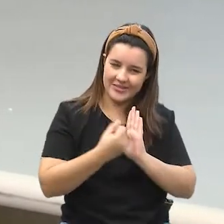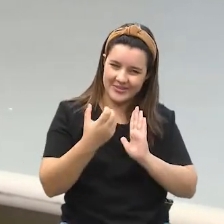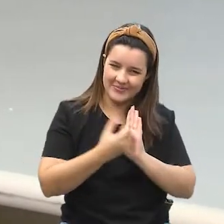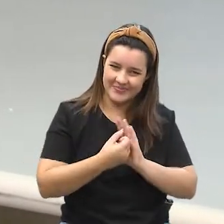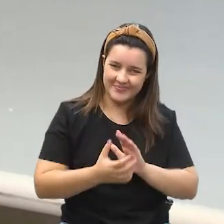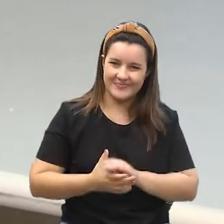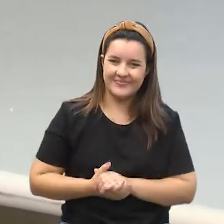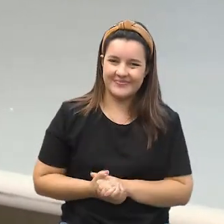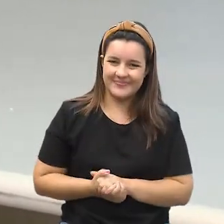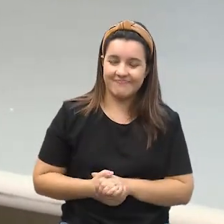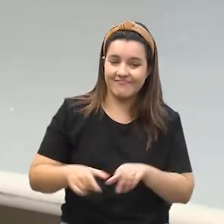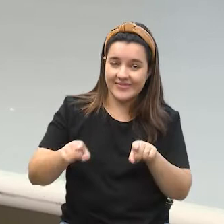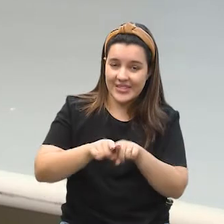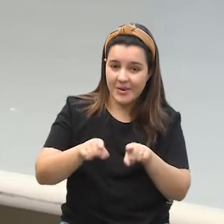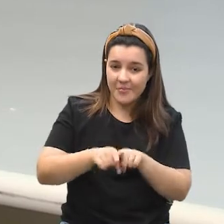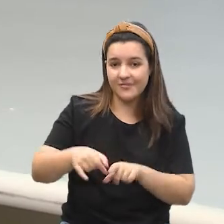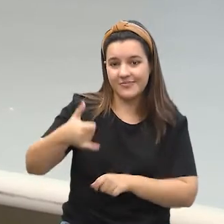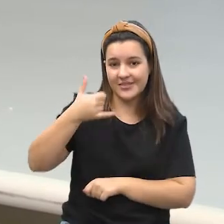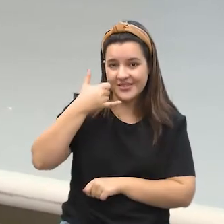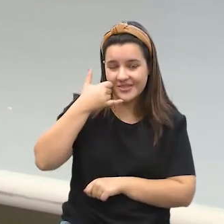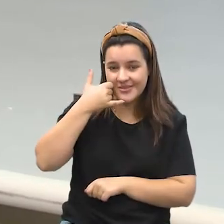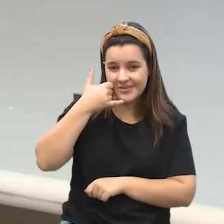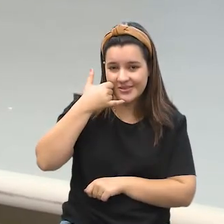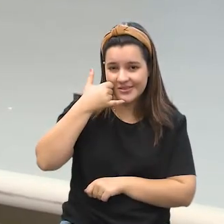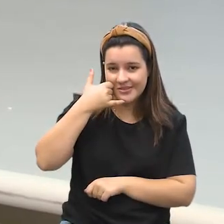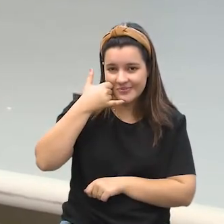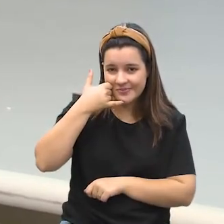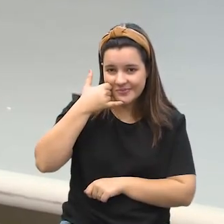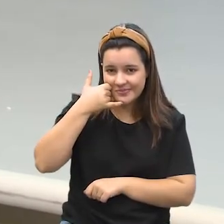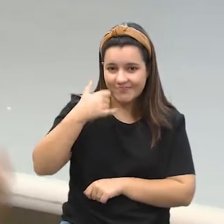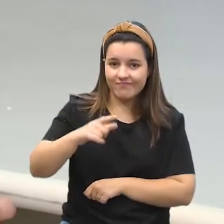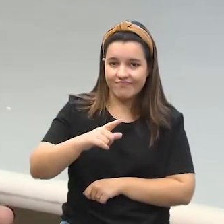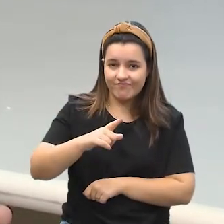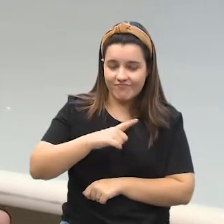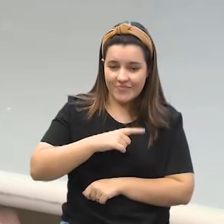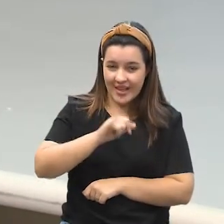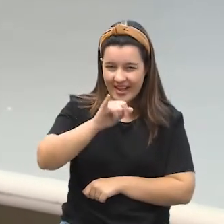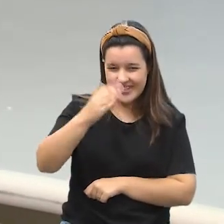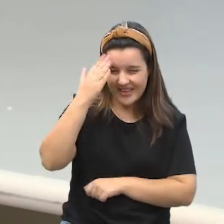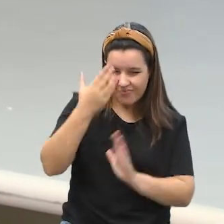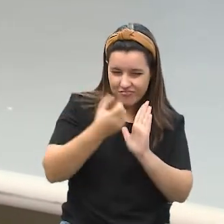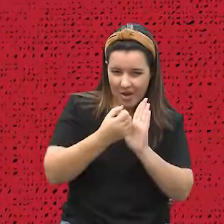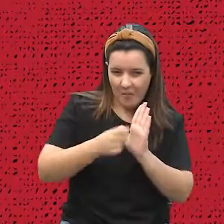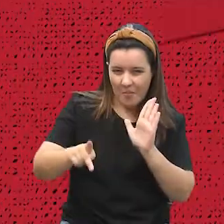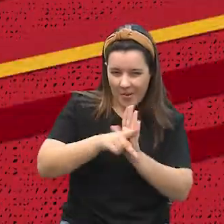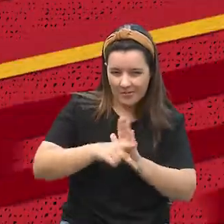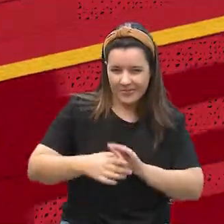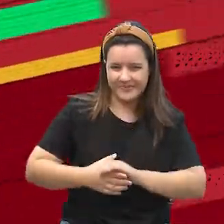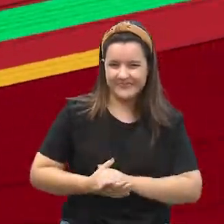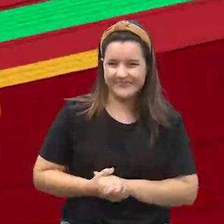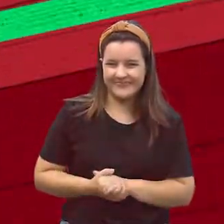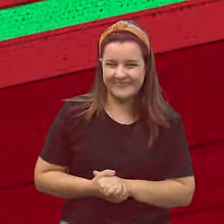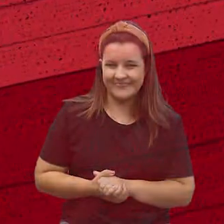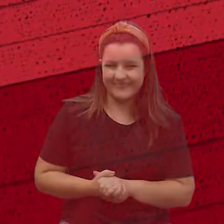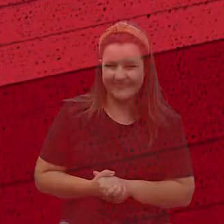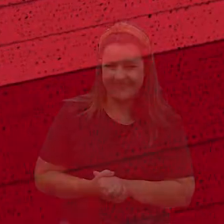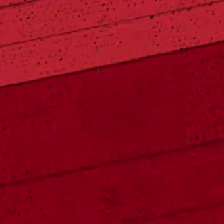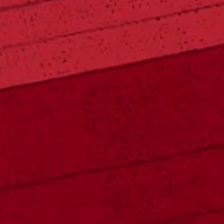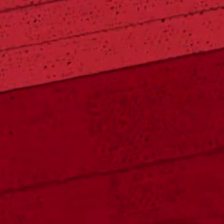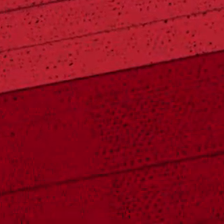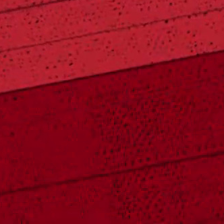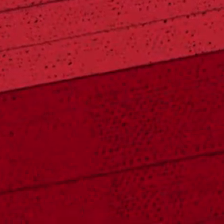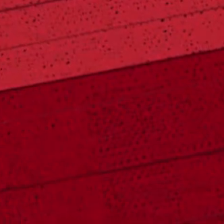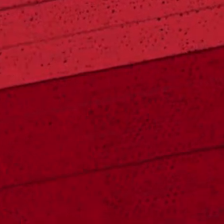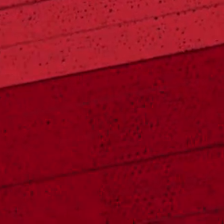da Receita também no seu celular através da lojinha iOS ou Android. Tchau, tchau,